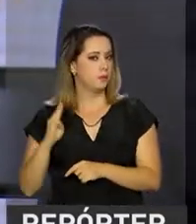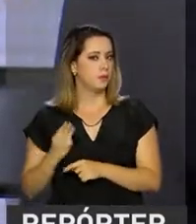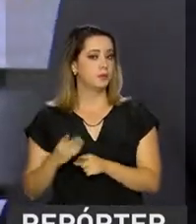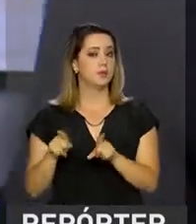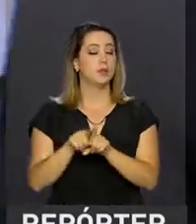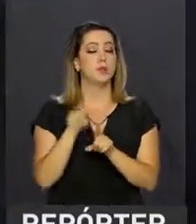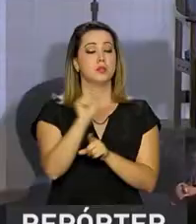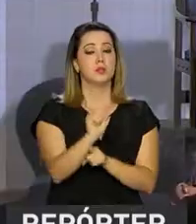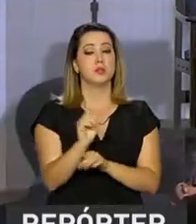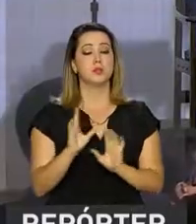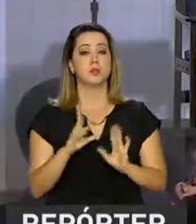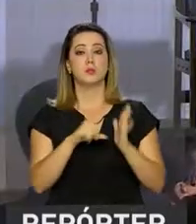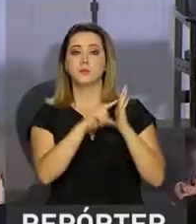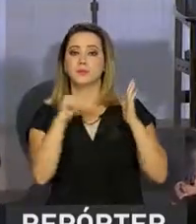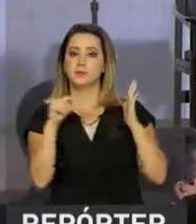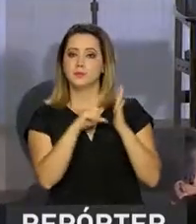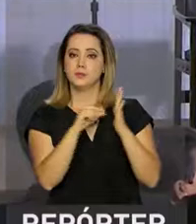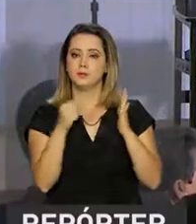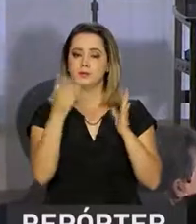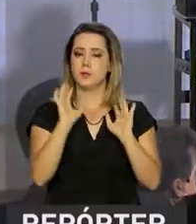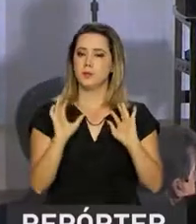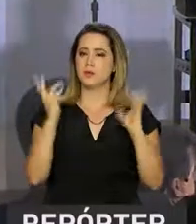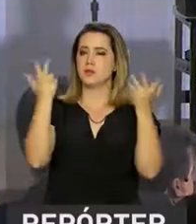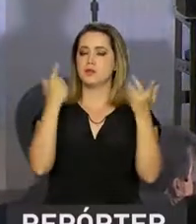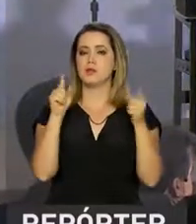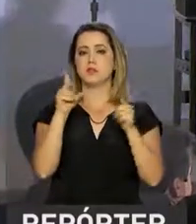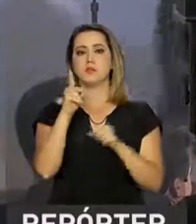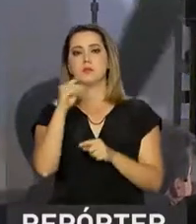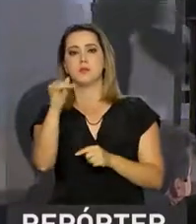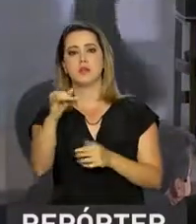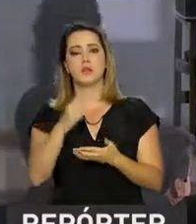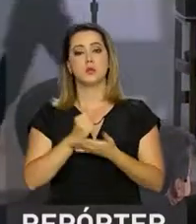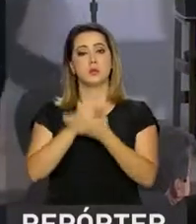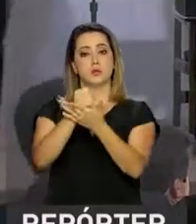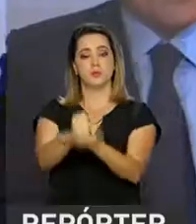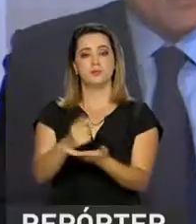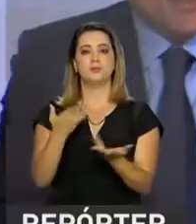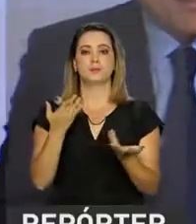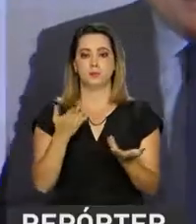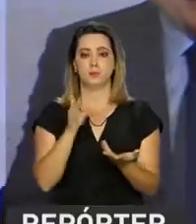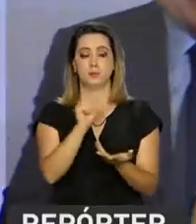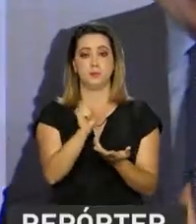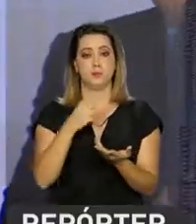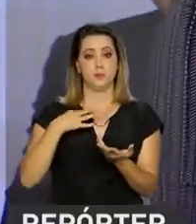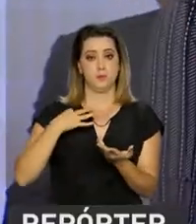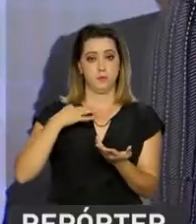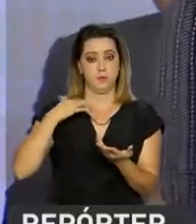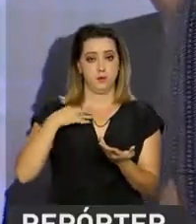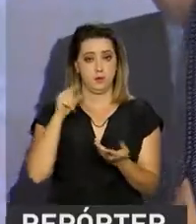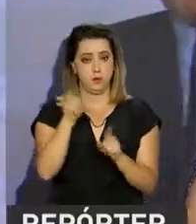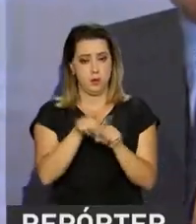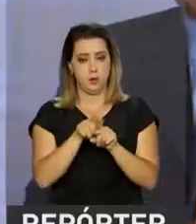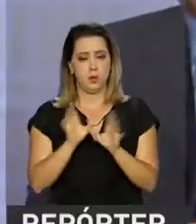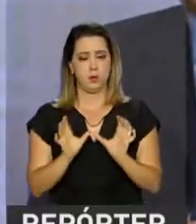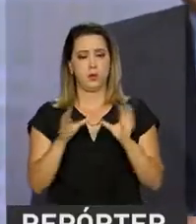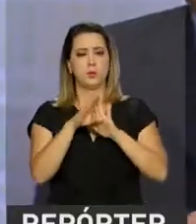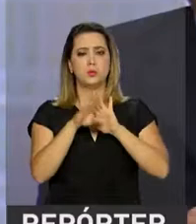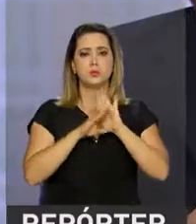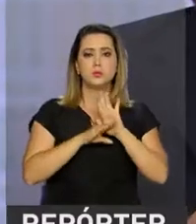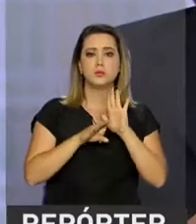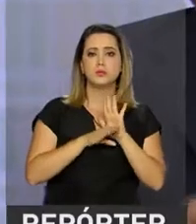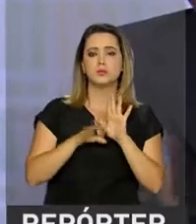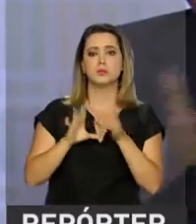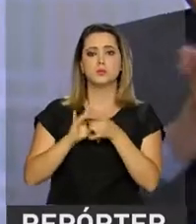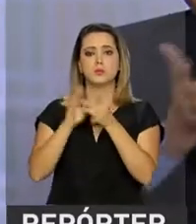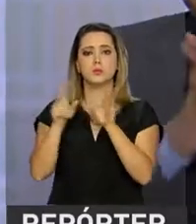em uma cerimônia no Palácio do Planalto para celebrar o Dia do Voluntariado. Projetos desenvolvidos por autarquias e